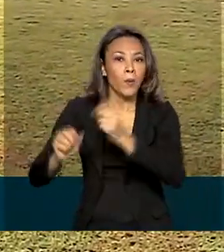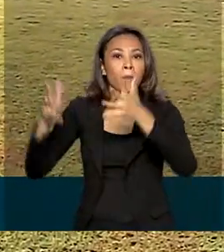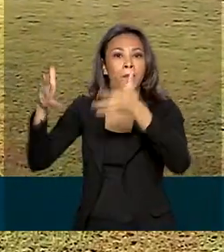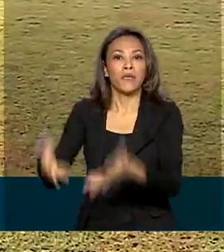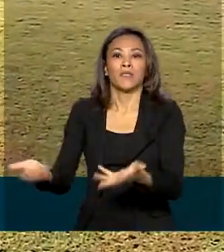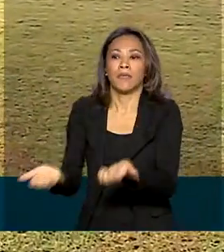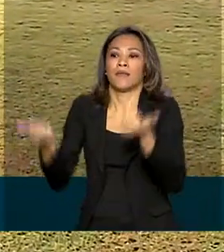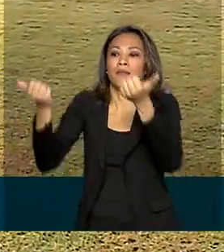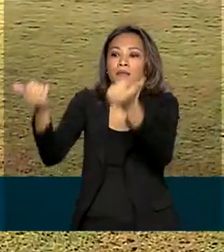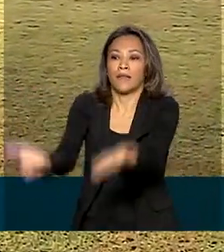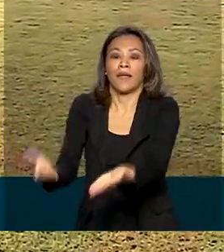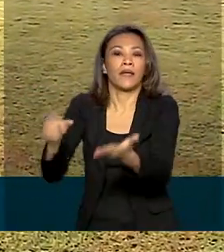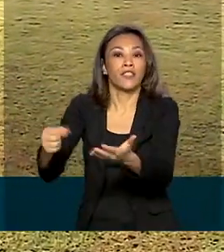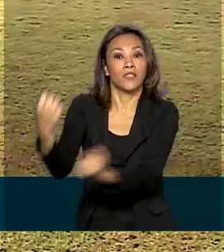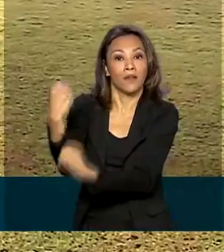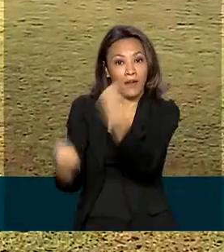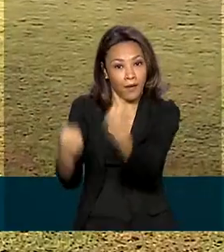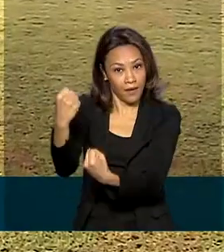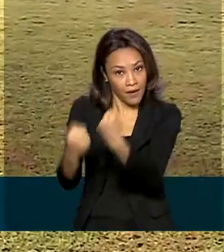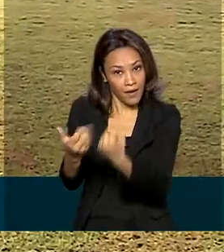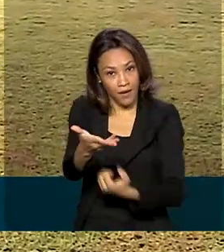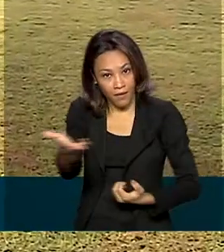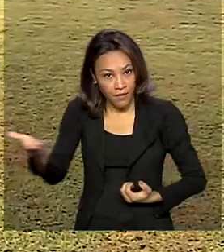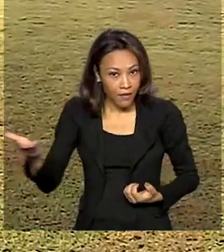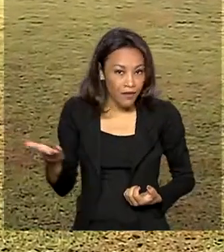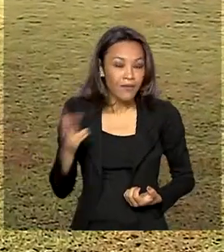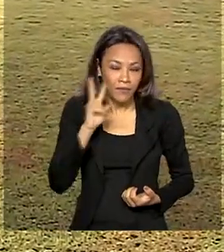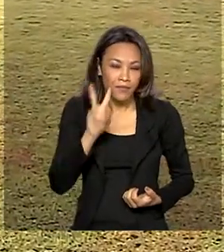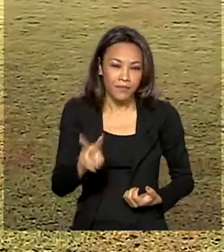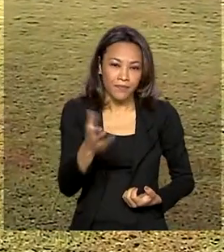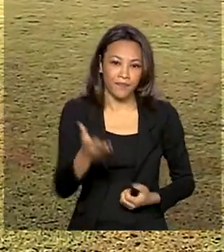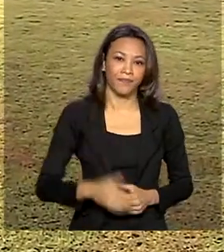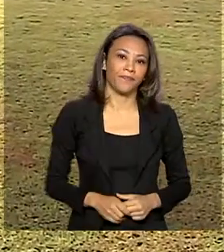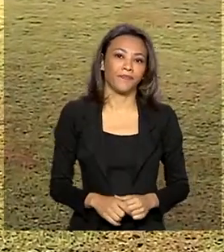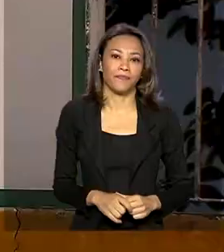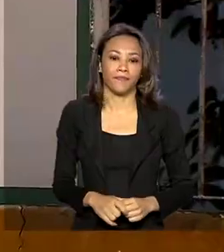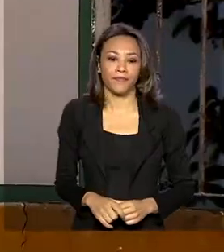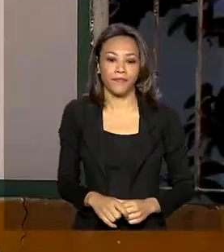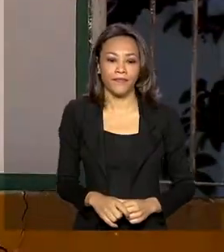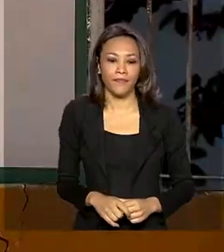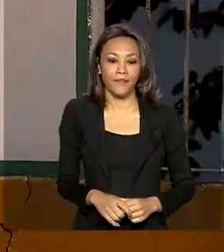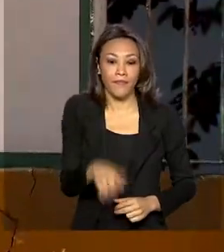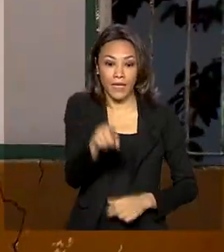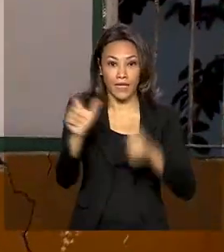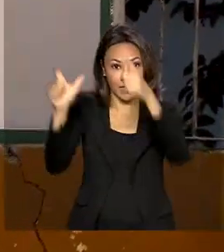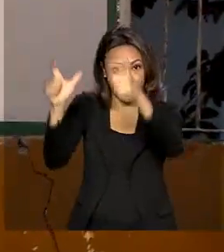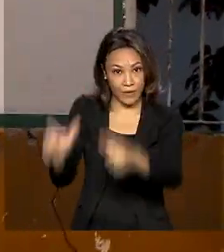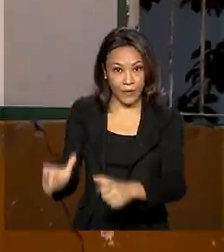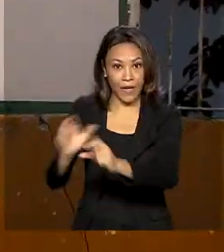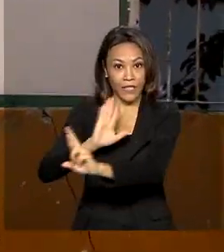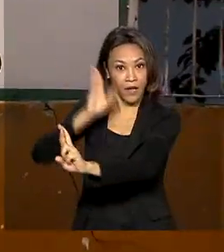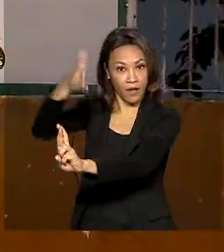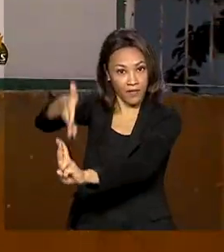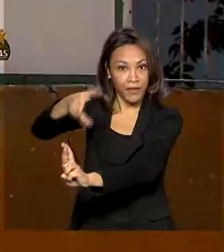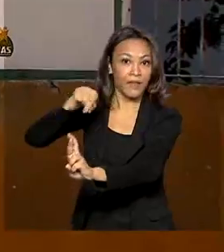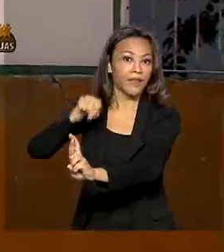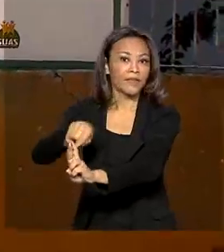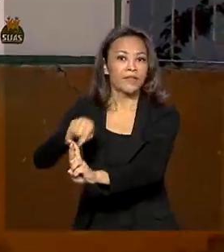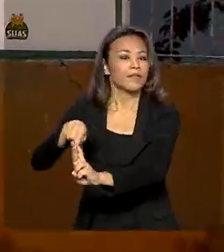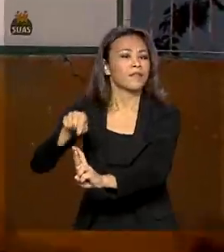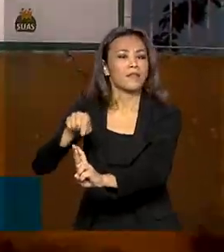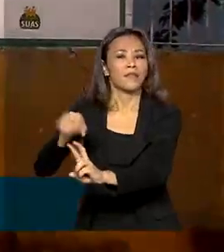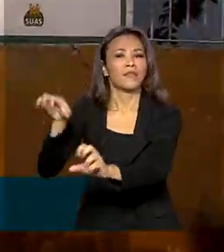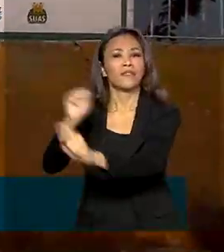de veículos da Mob Suas. Vamos ver na reportagem. Neste centro de referência especializado de